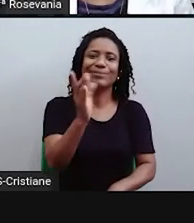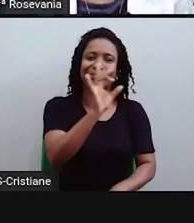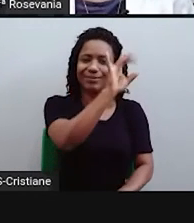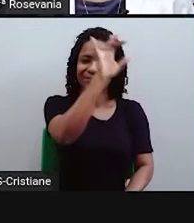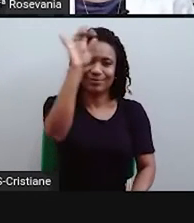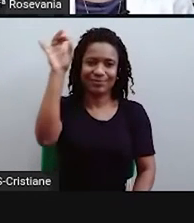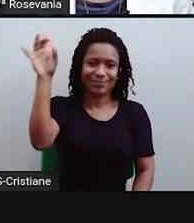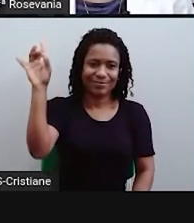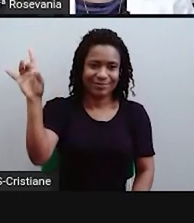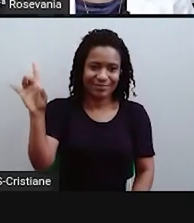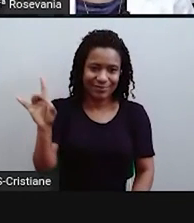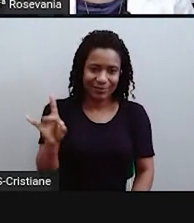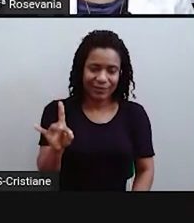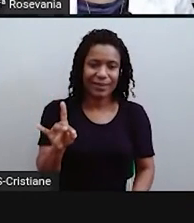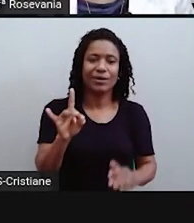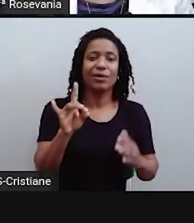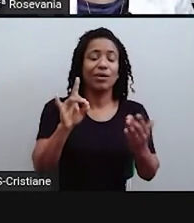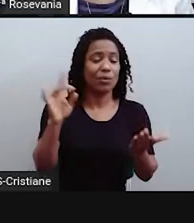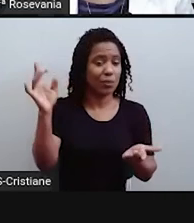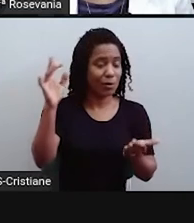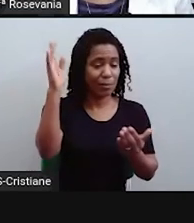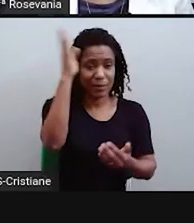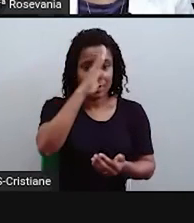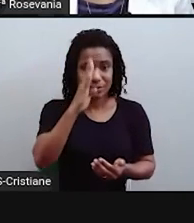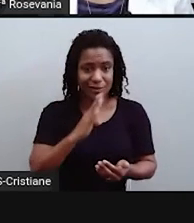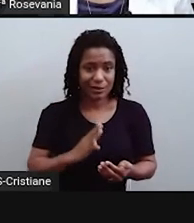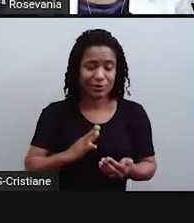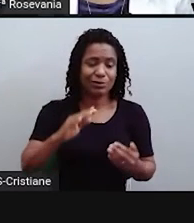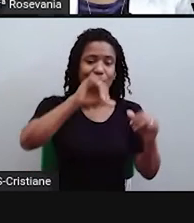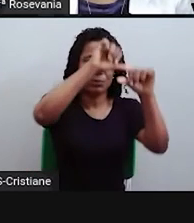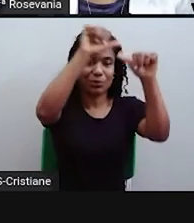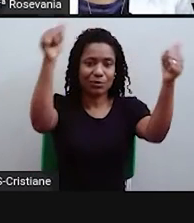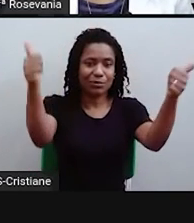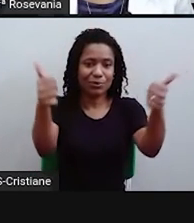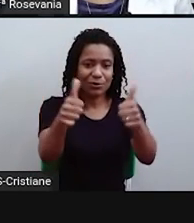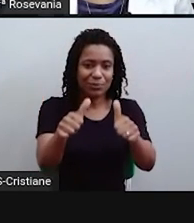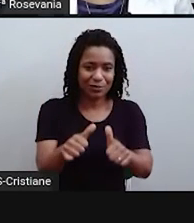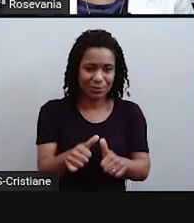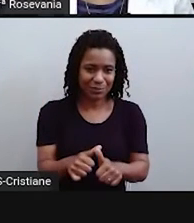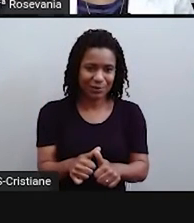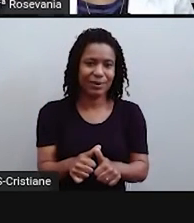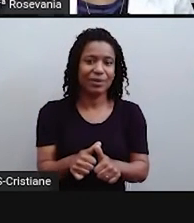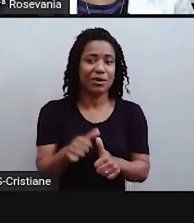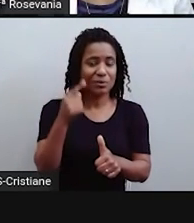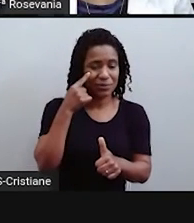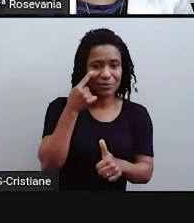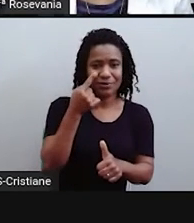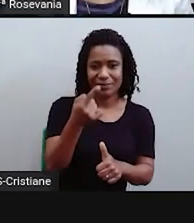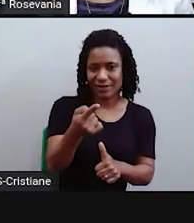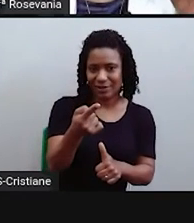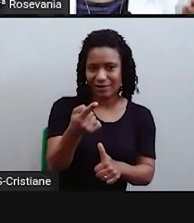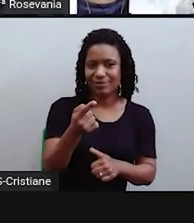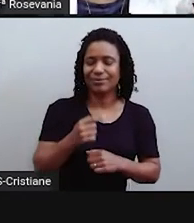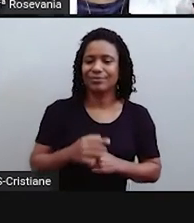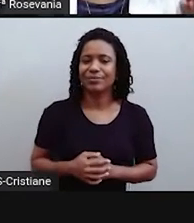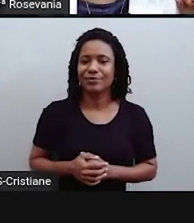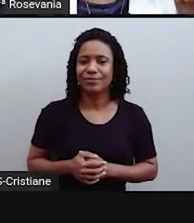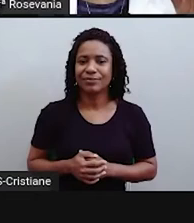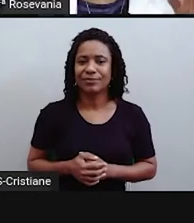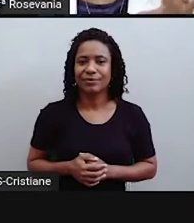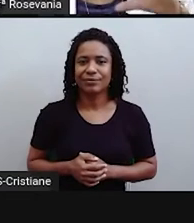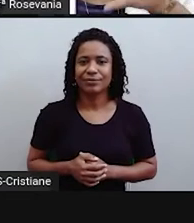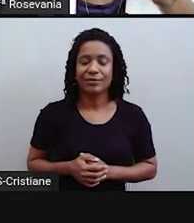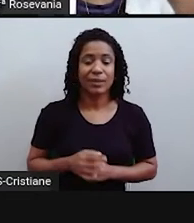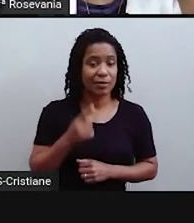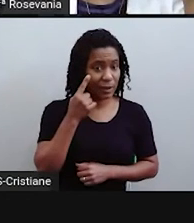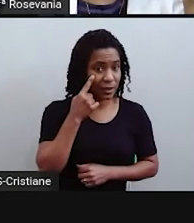pedem lá o mapa do Brasil para vocês estudarem, aí você já recebe essa configuração. Só para chamar atenção